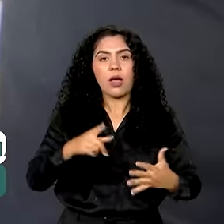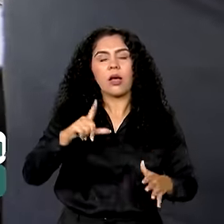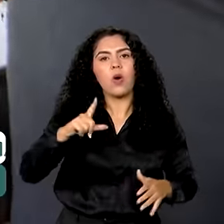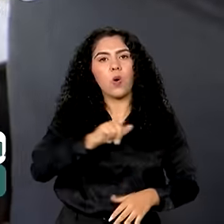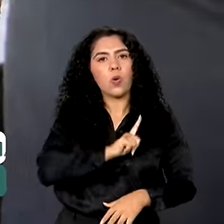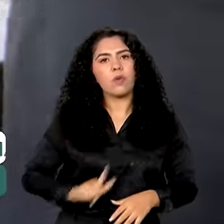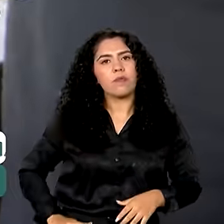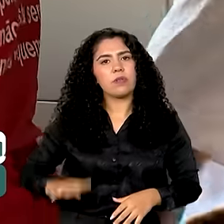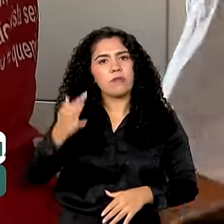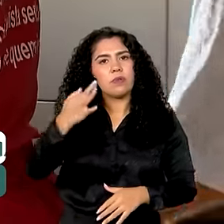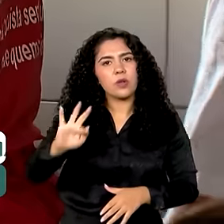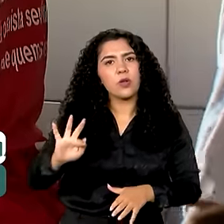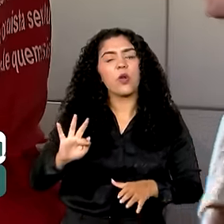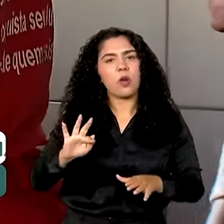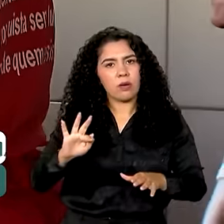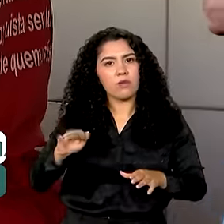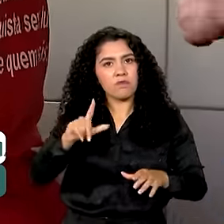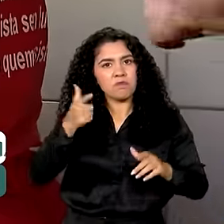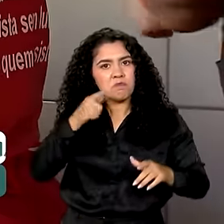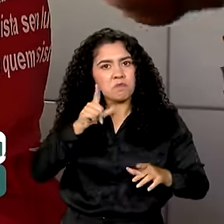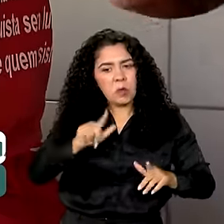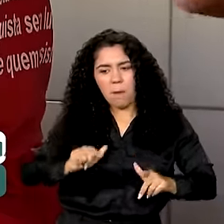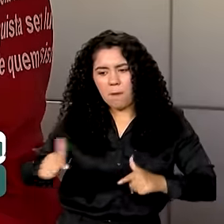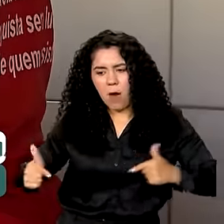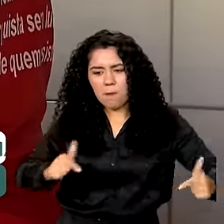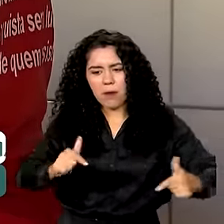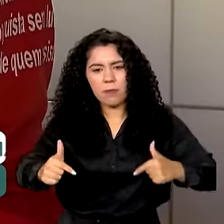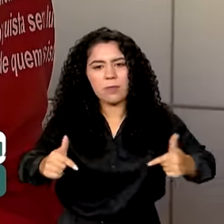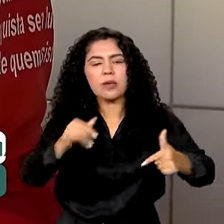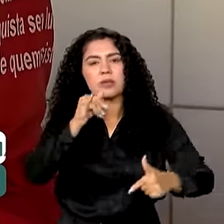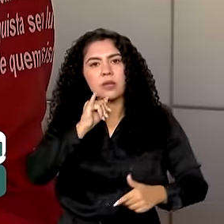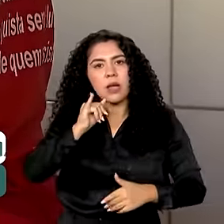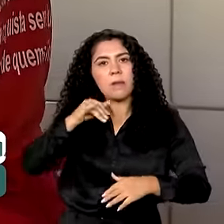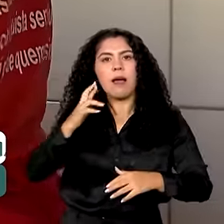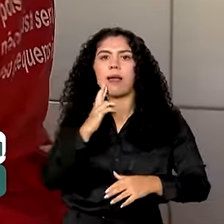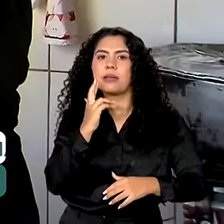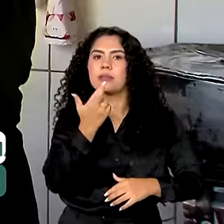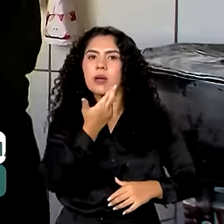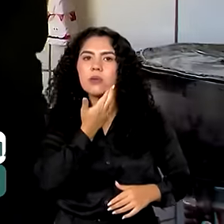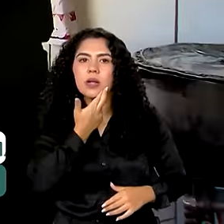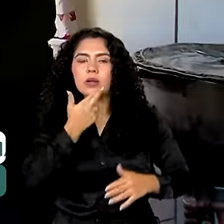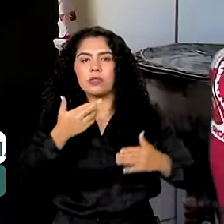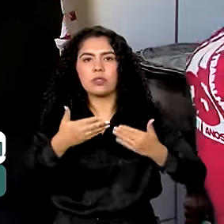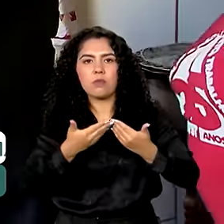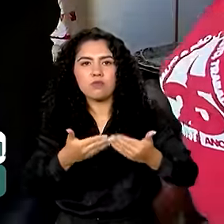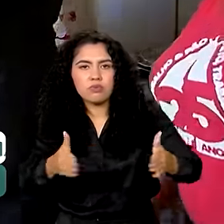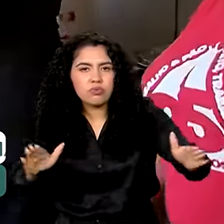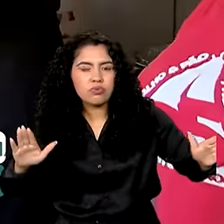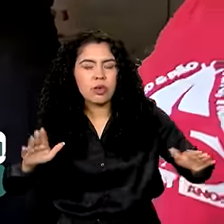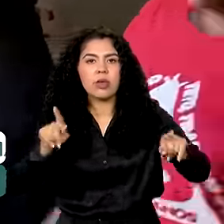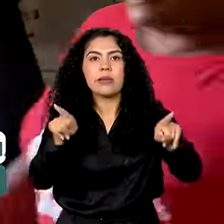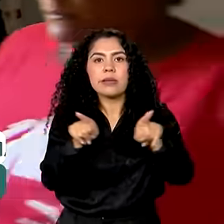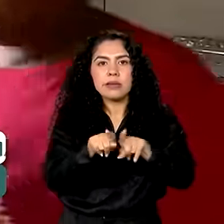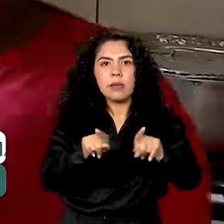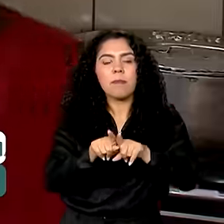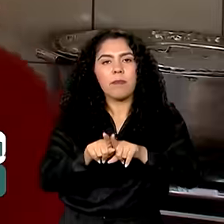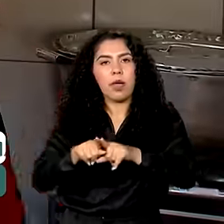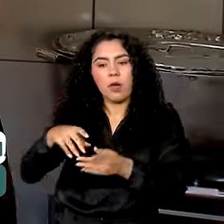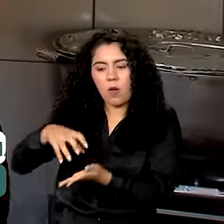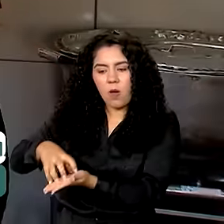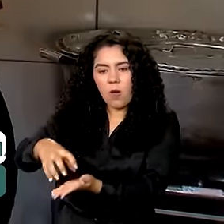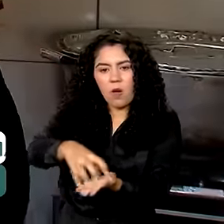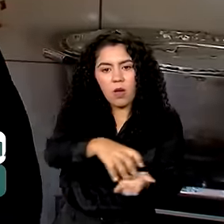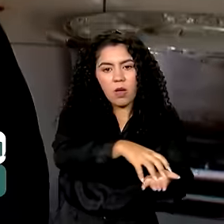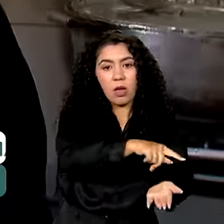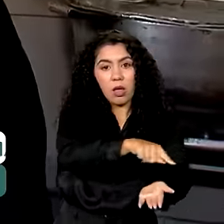frentes no país, como os restaurantes comunitários e os bancos de alimentos. E diferente dos restaurantes comunitários, que